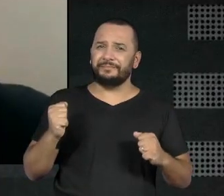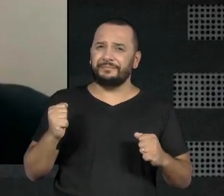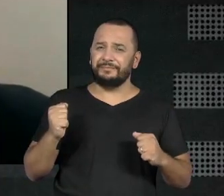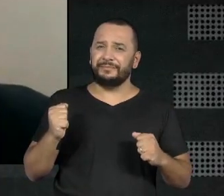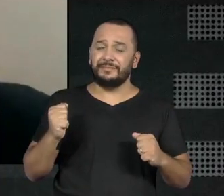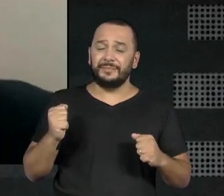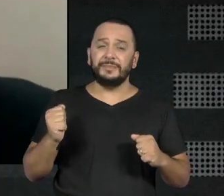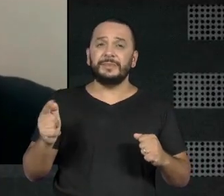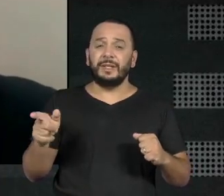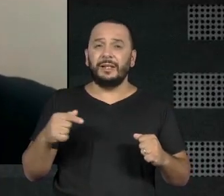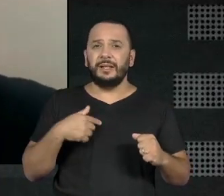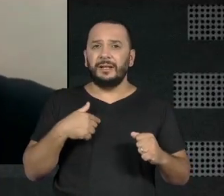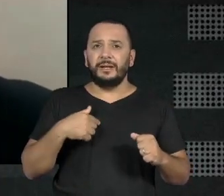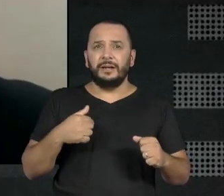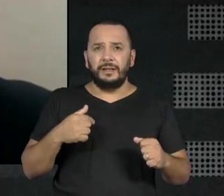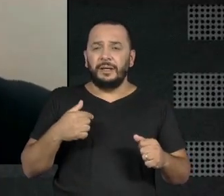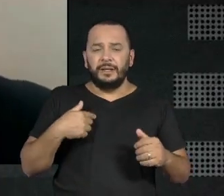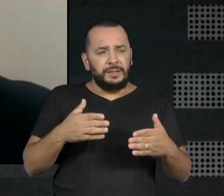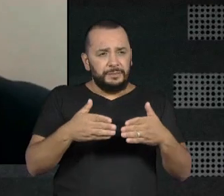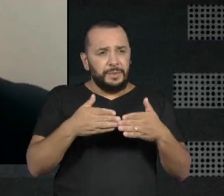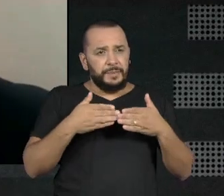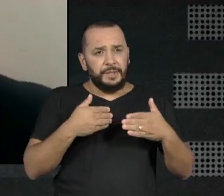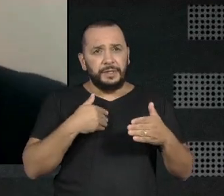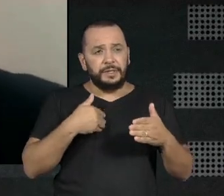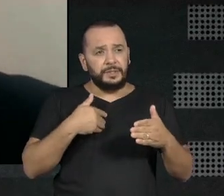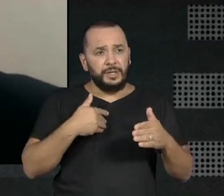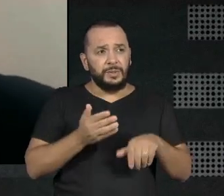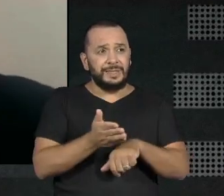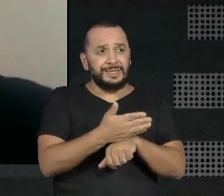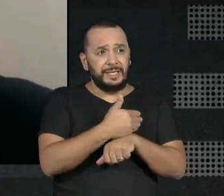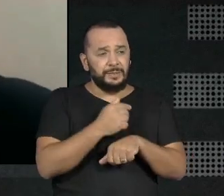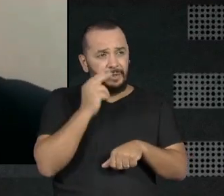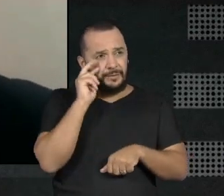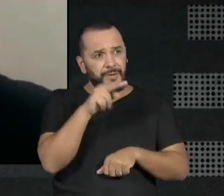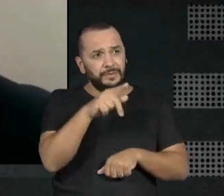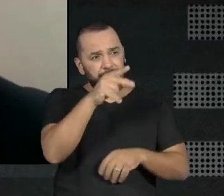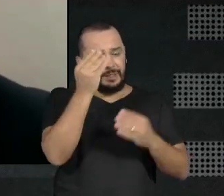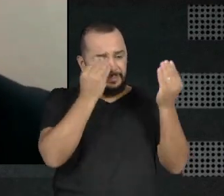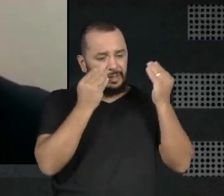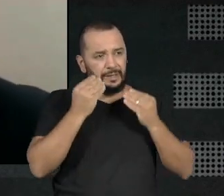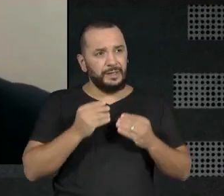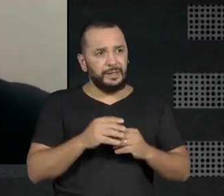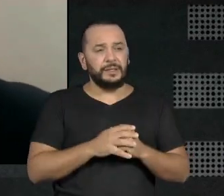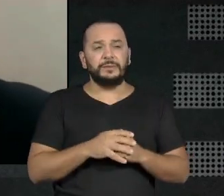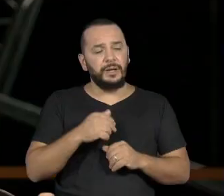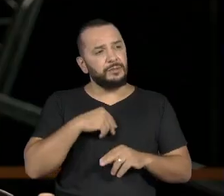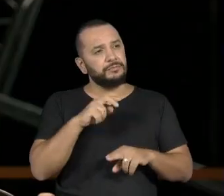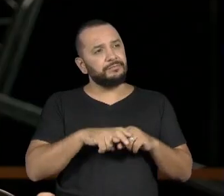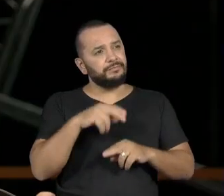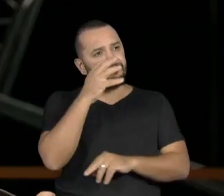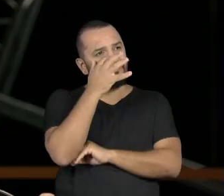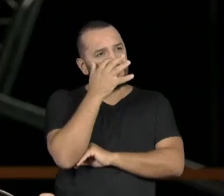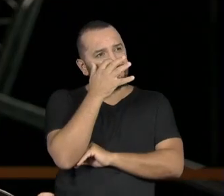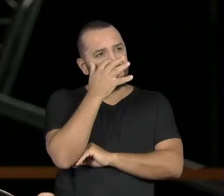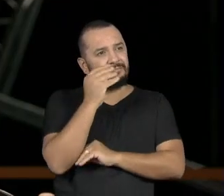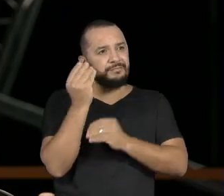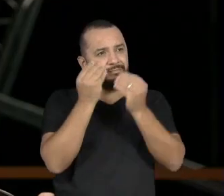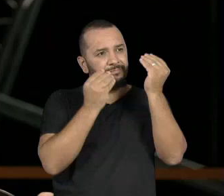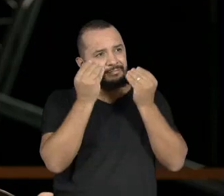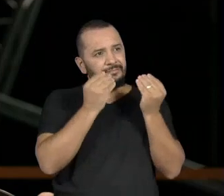permite que eu chegue mais cedo para ver você se maquinhando? Claro. Então ela fez se maquinhando e vai sentado olhando. É.